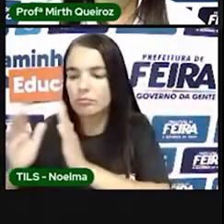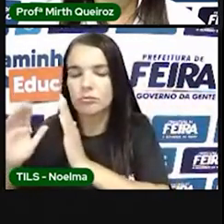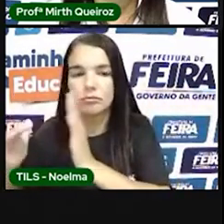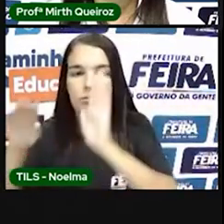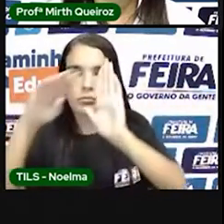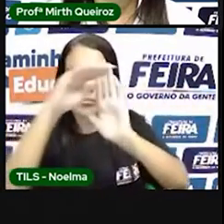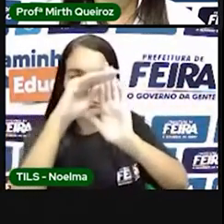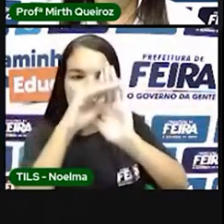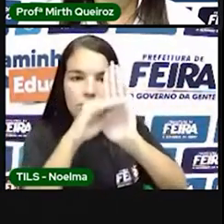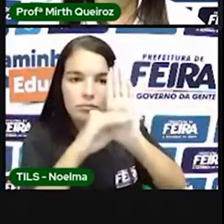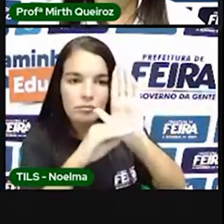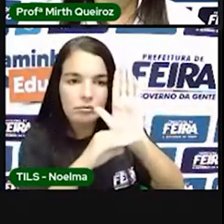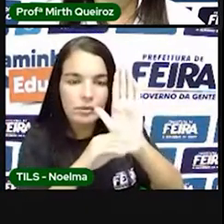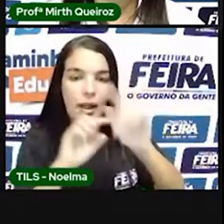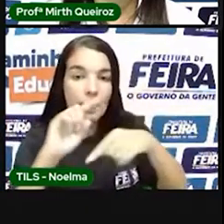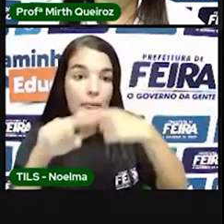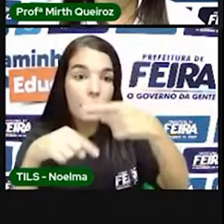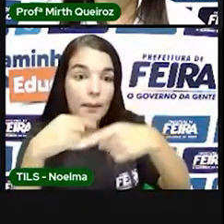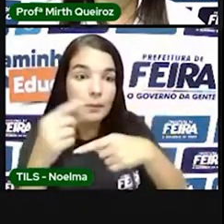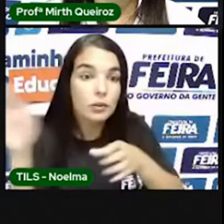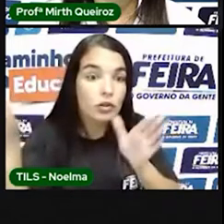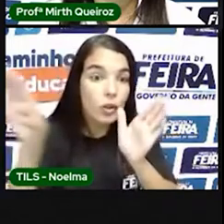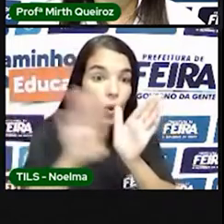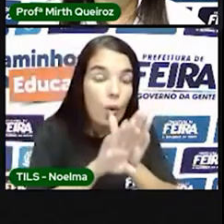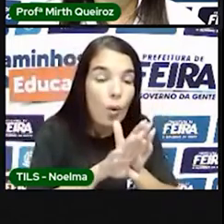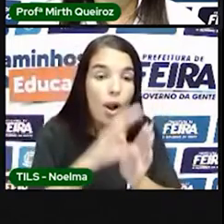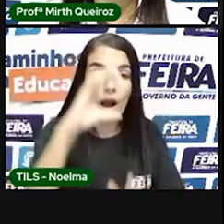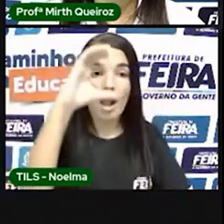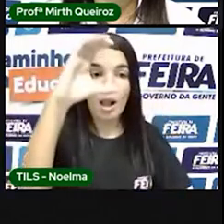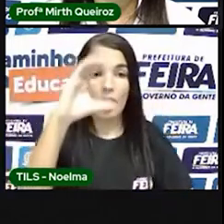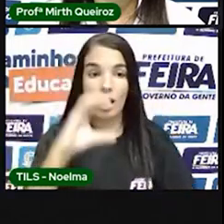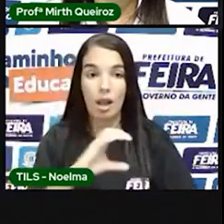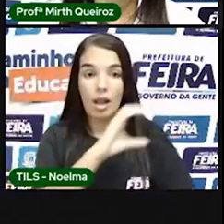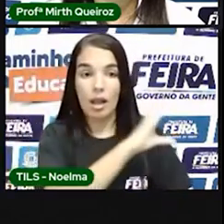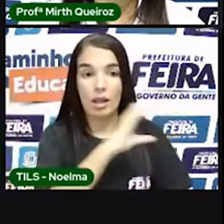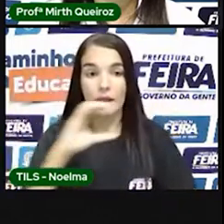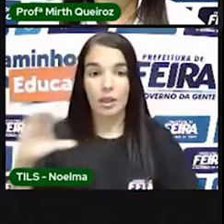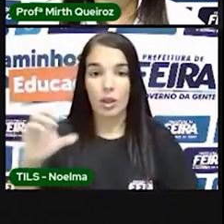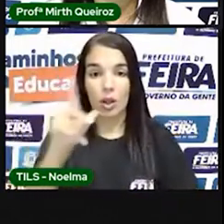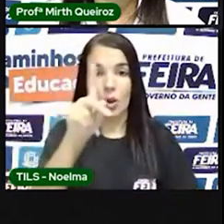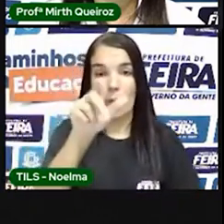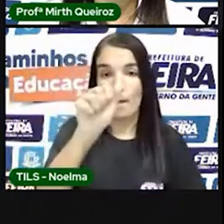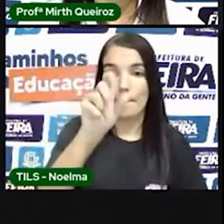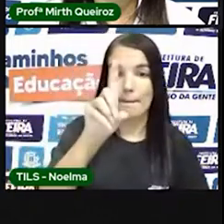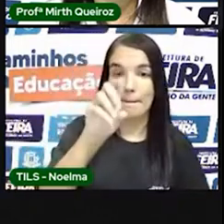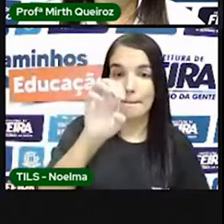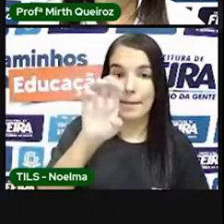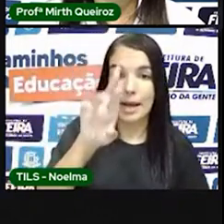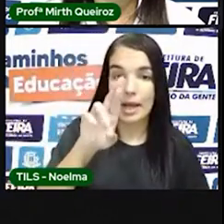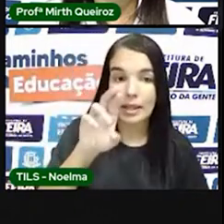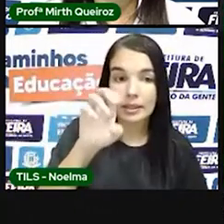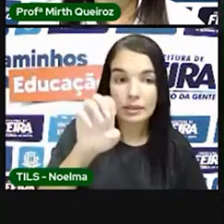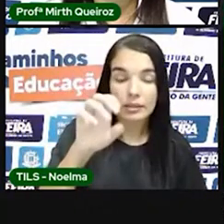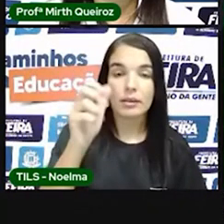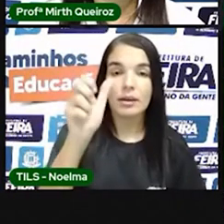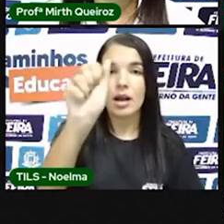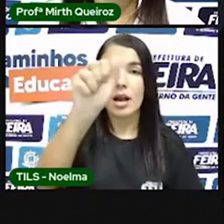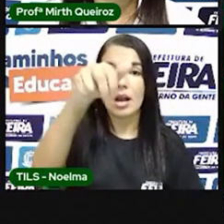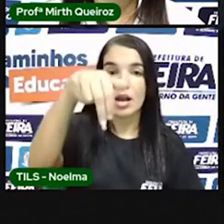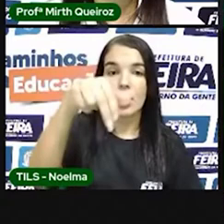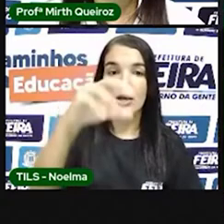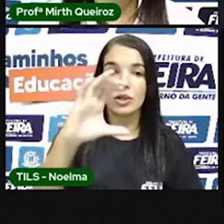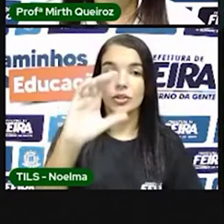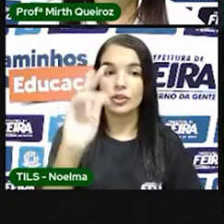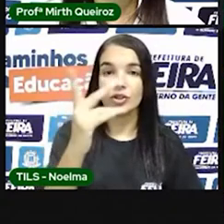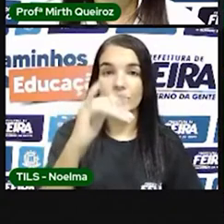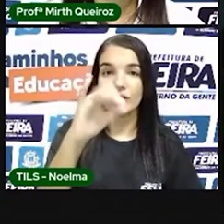Portugal vieram os jesuítas, como o padre Anchieta. Ele começou a catequizar alguns indígenas, ensinando cristianismo para eles. Vou falar